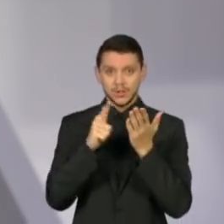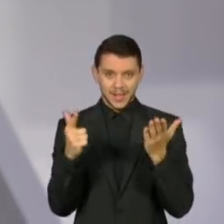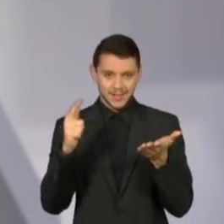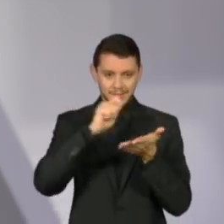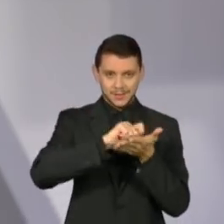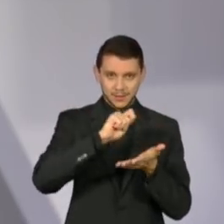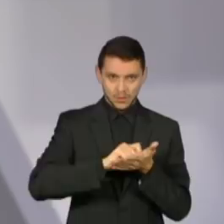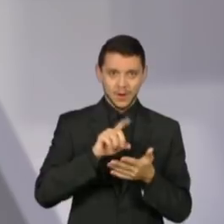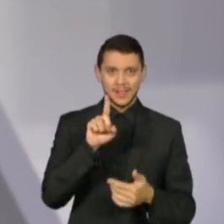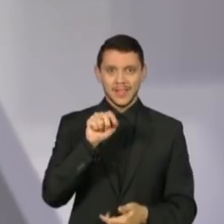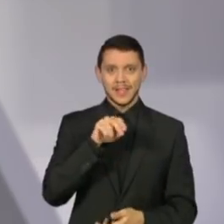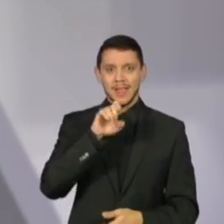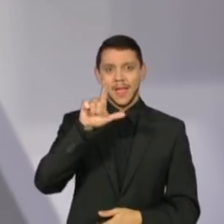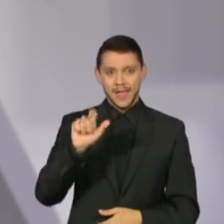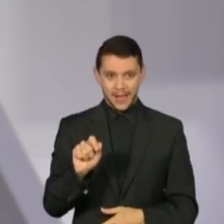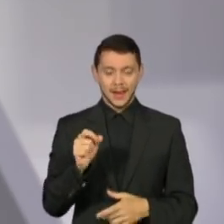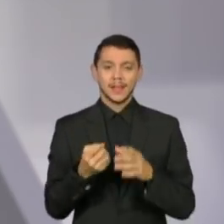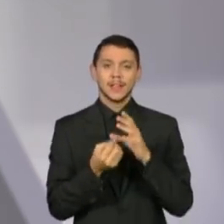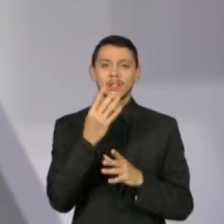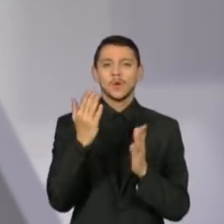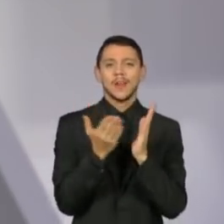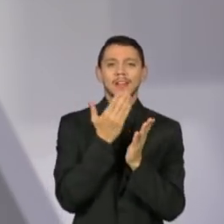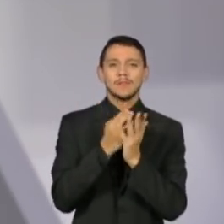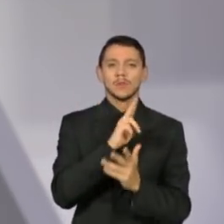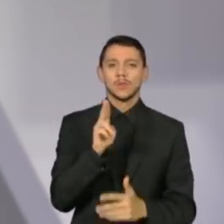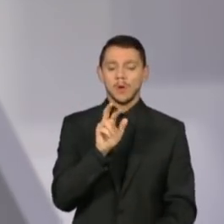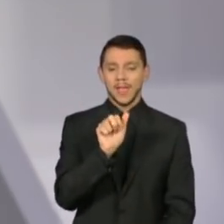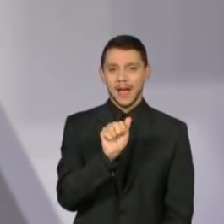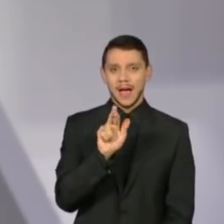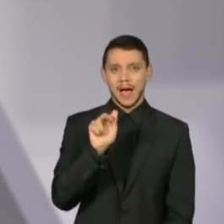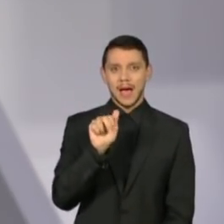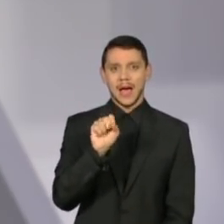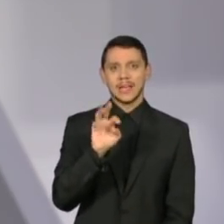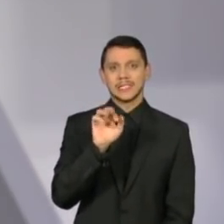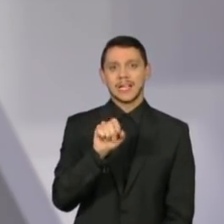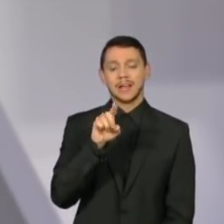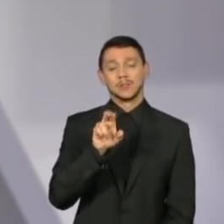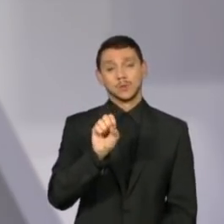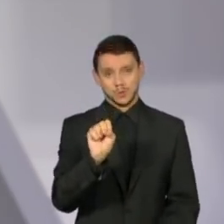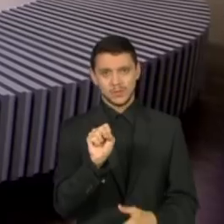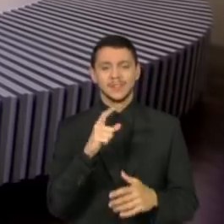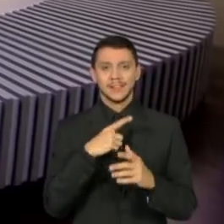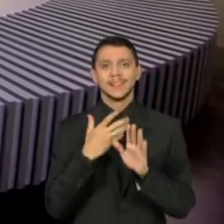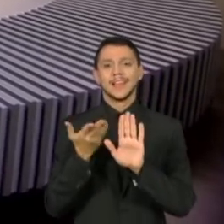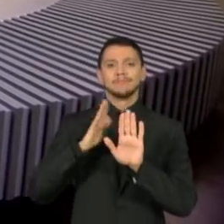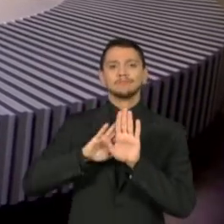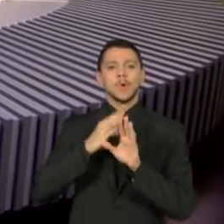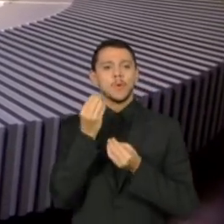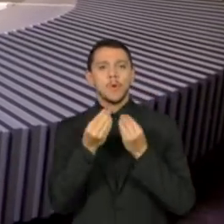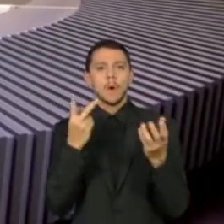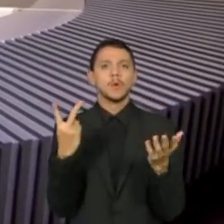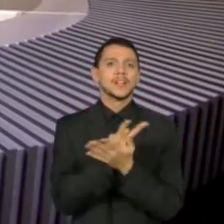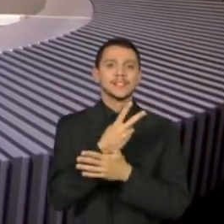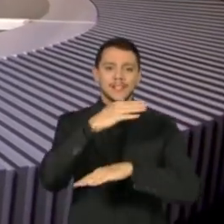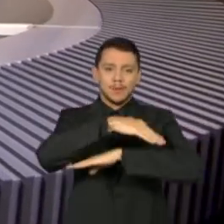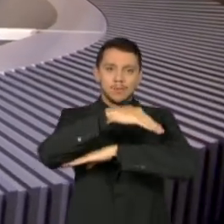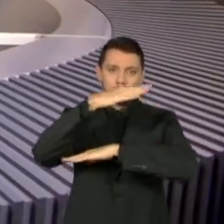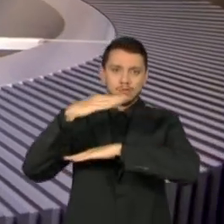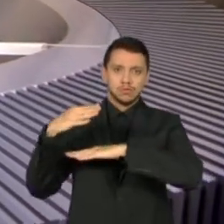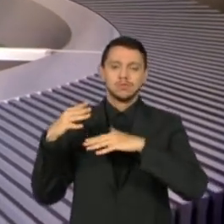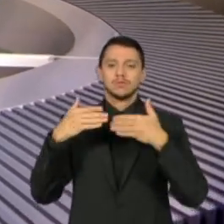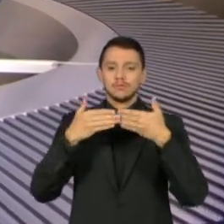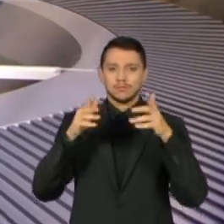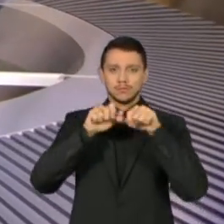lançou o livro Arrastados, os bastidores do rompimento da barragem de Brumadinho. A jornalista partiu da